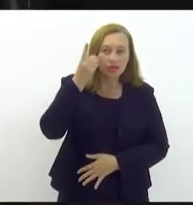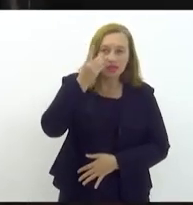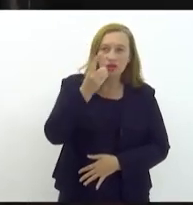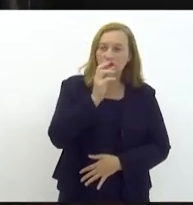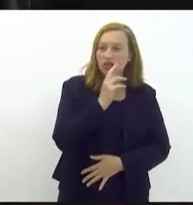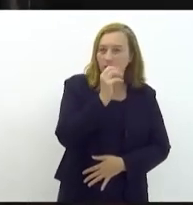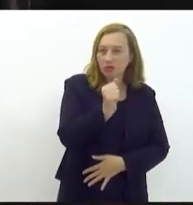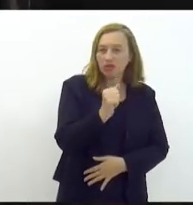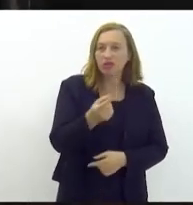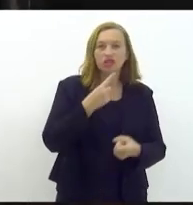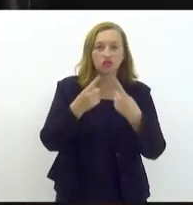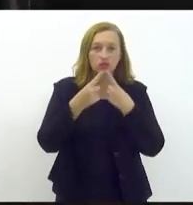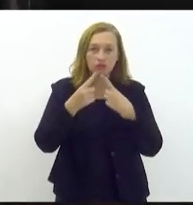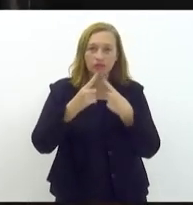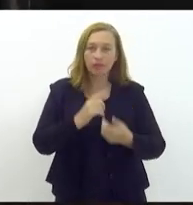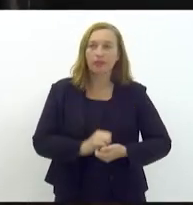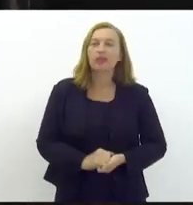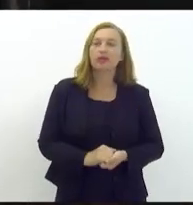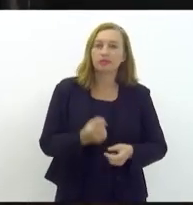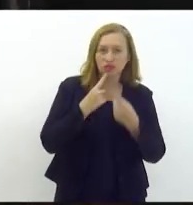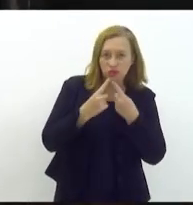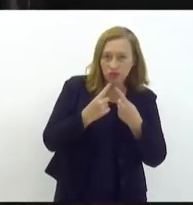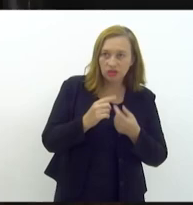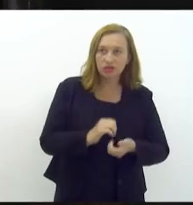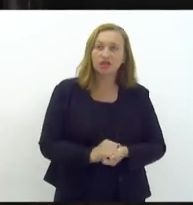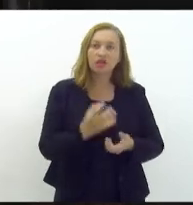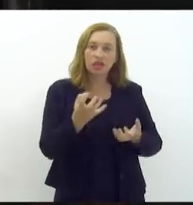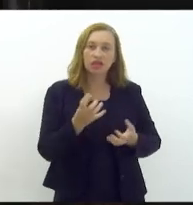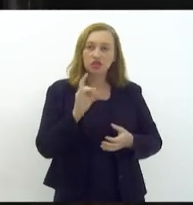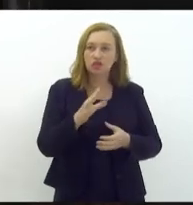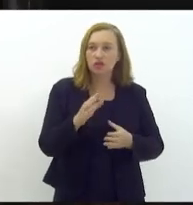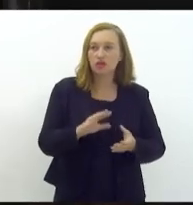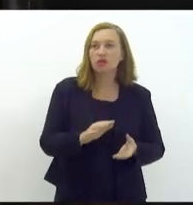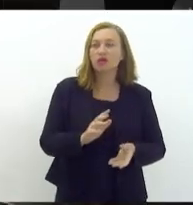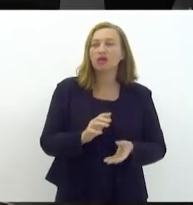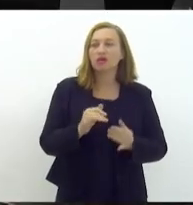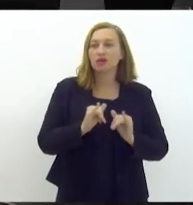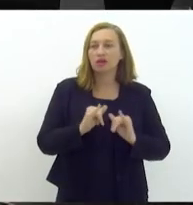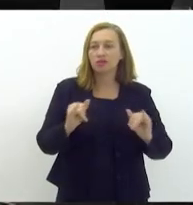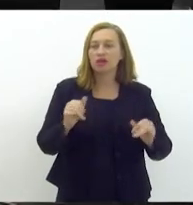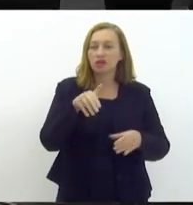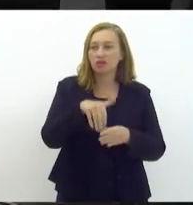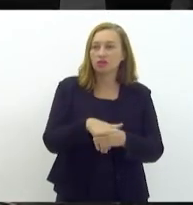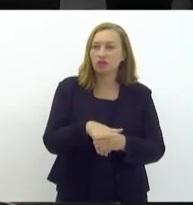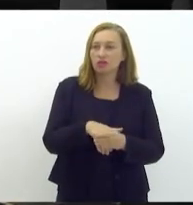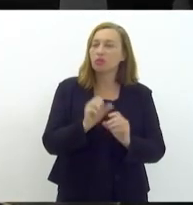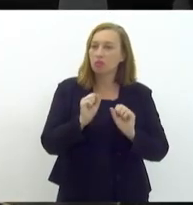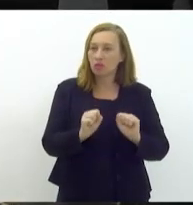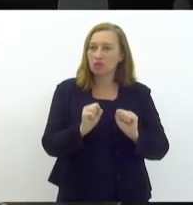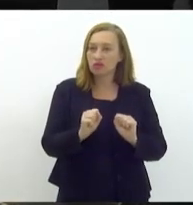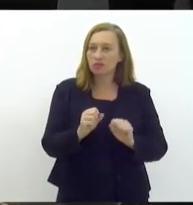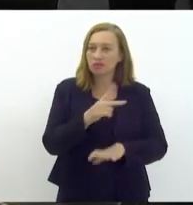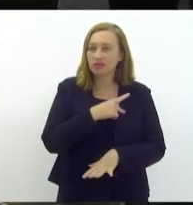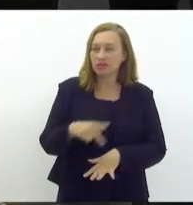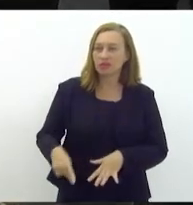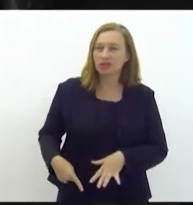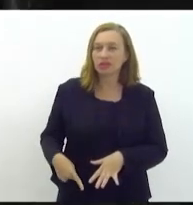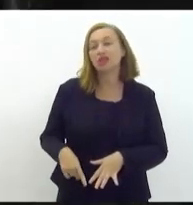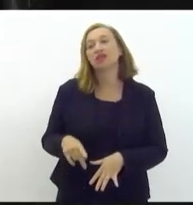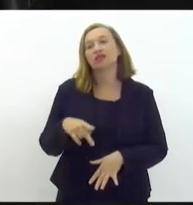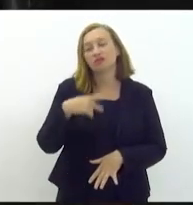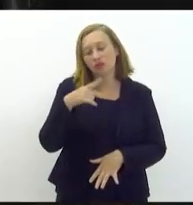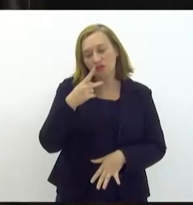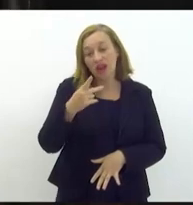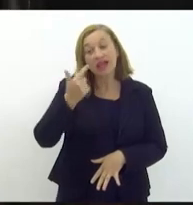Amorim. Em discussão. A discutir? Quero só encaminhar o voto do posse, posse, presidente. Vou cantar